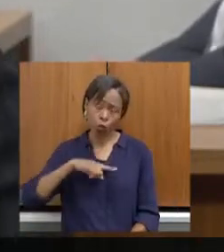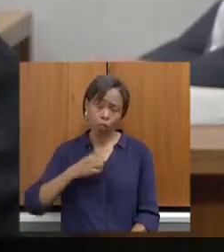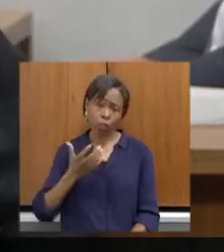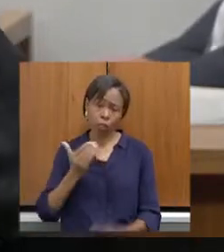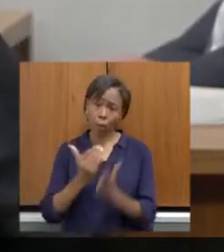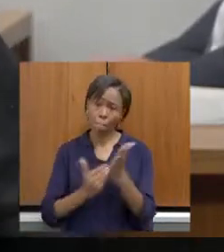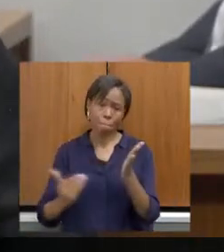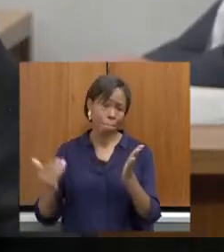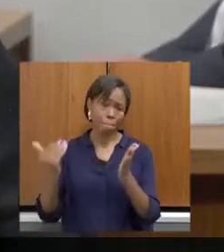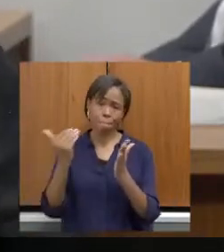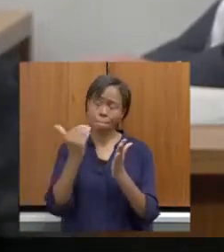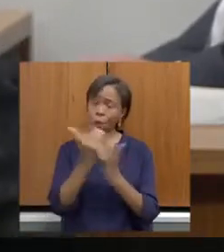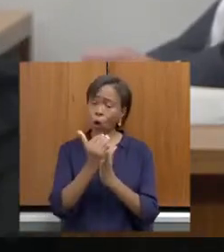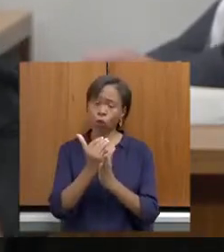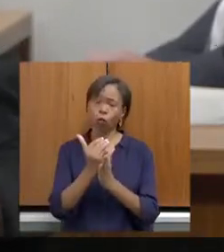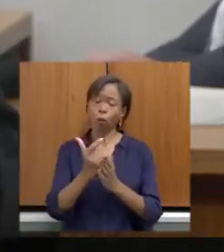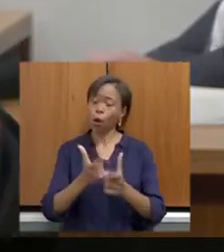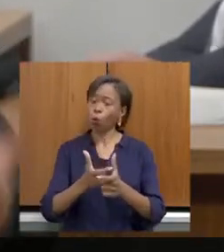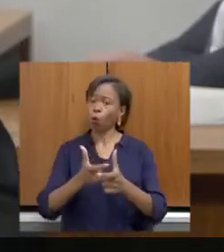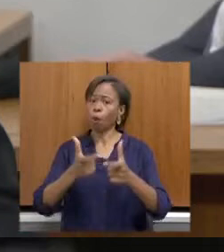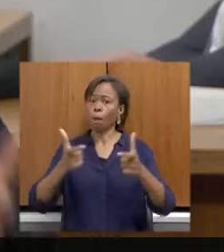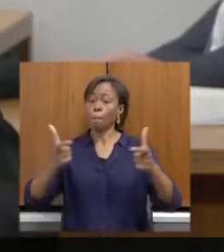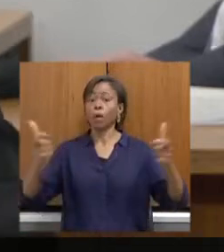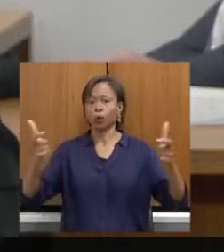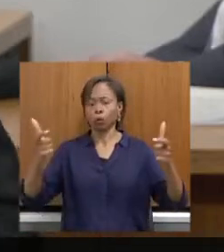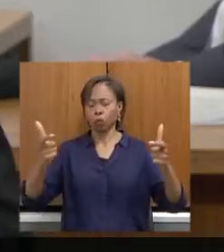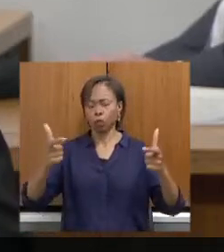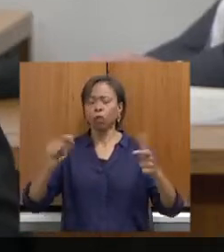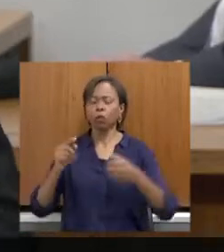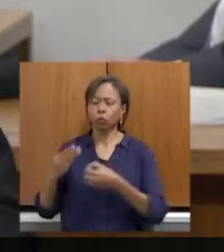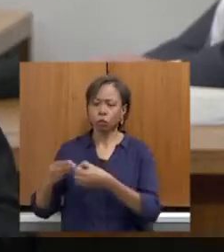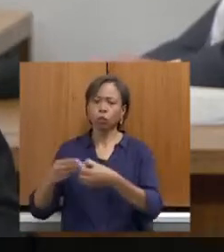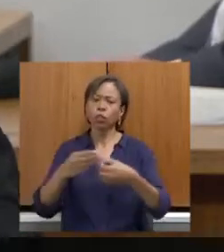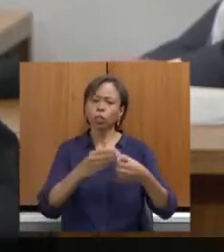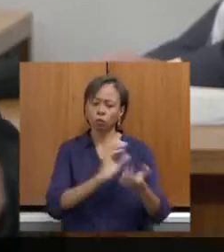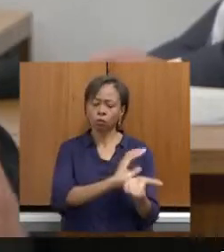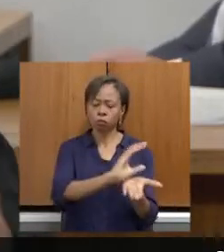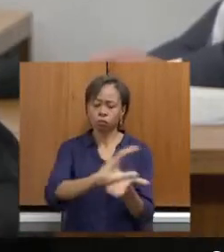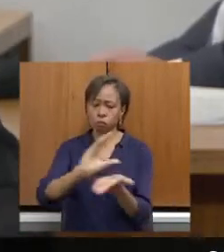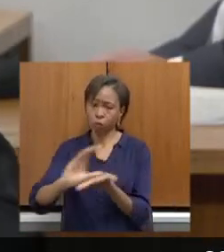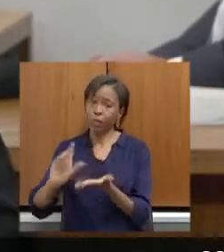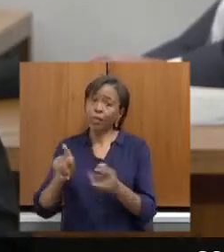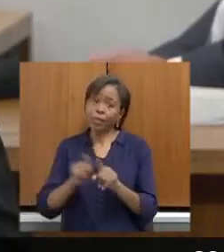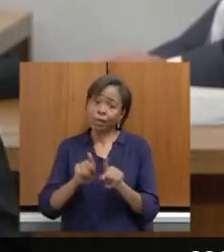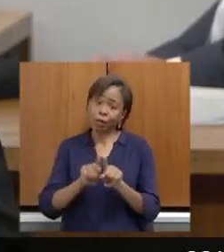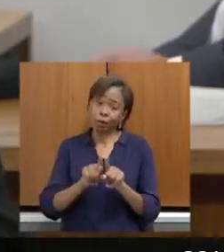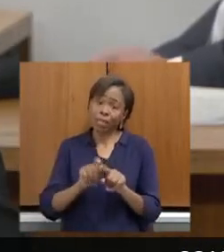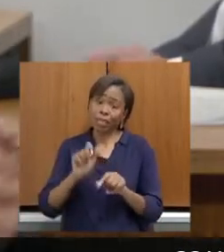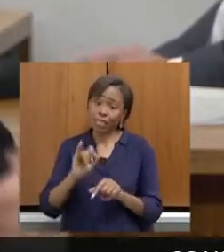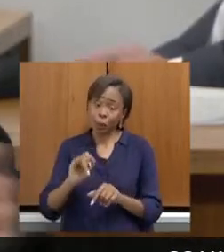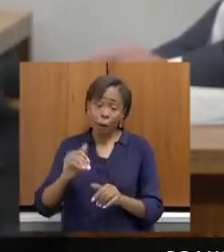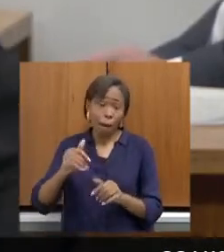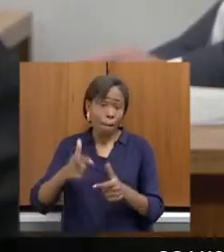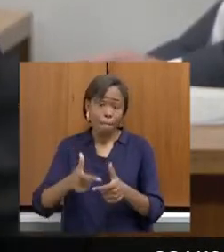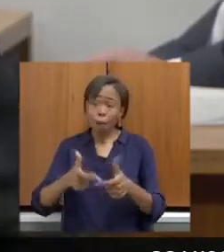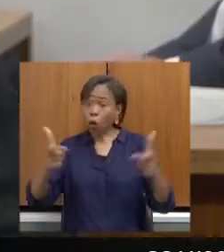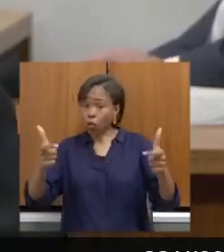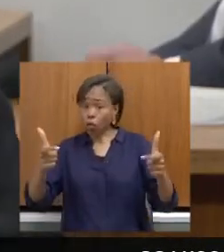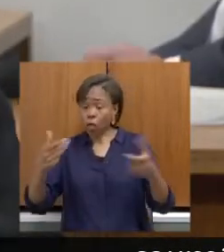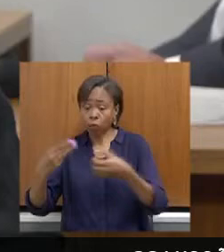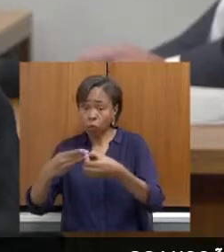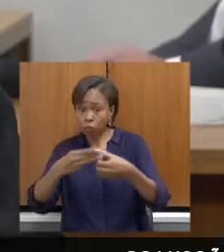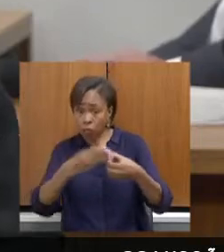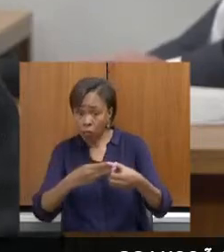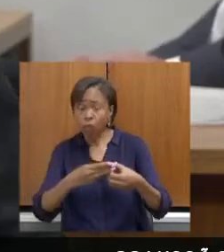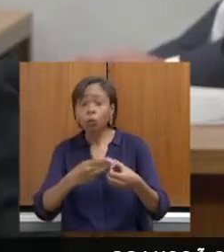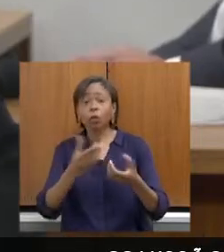número possível de municípios, e, ao mesmo tempo, a gente tem um outro desafio que, quanto mais municípios participando, menor fica a fatia do